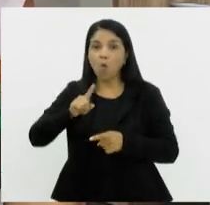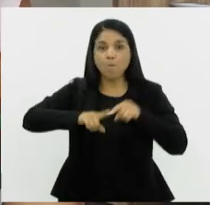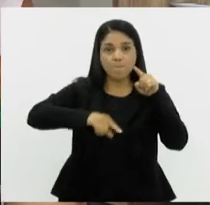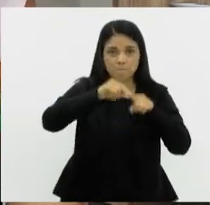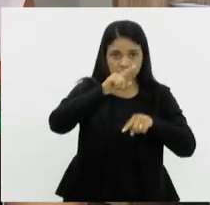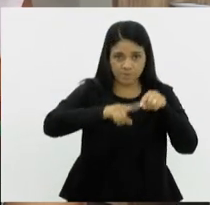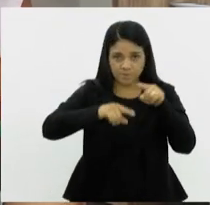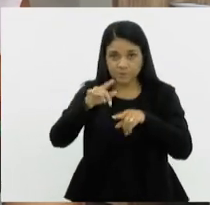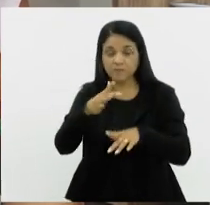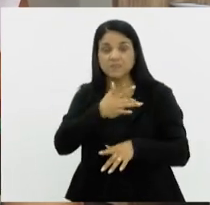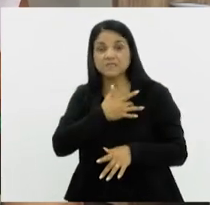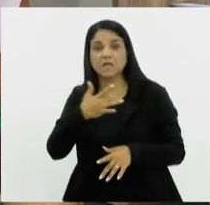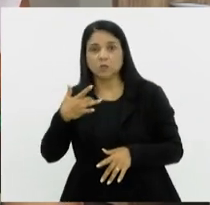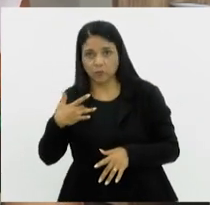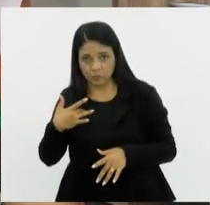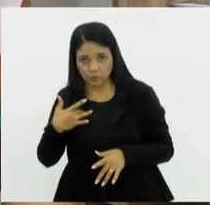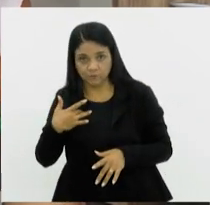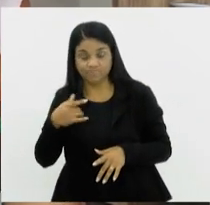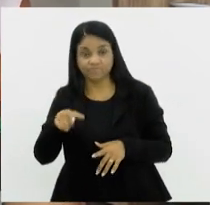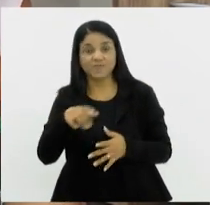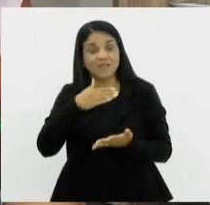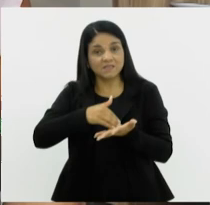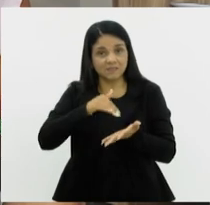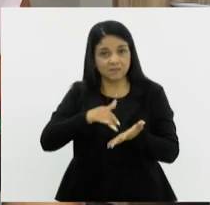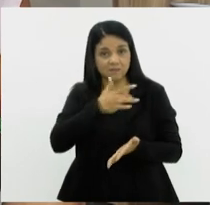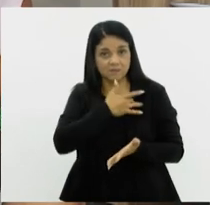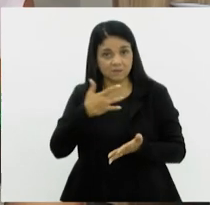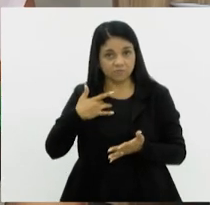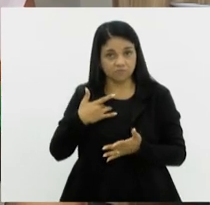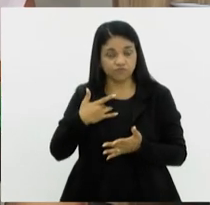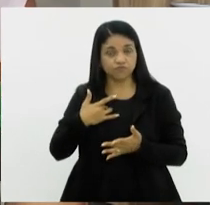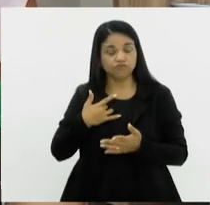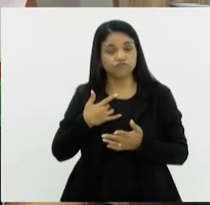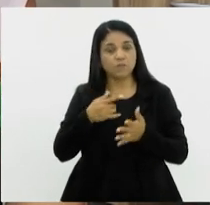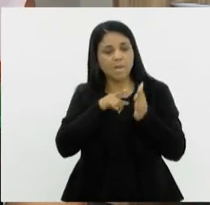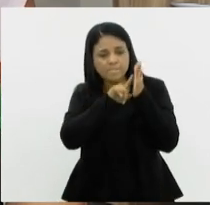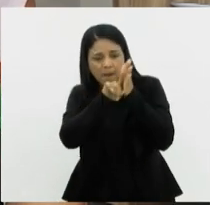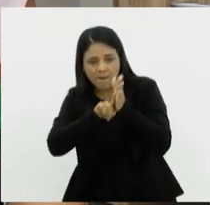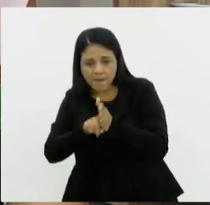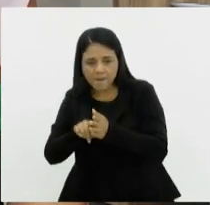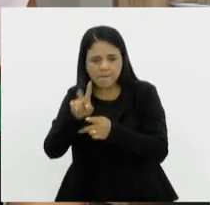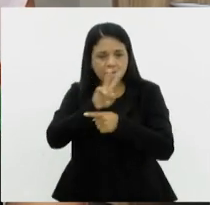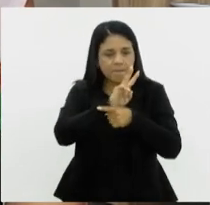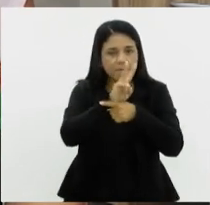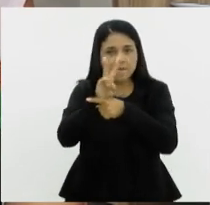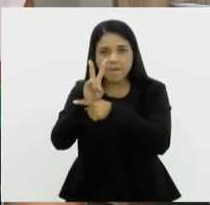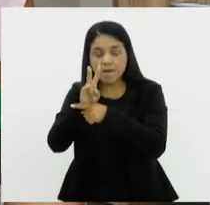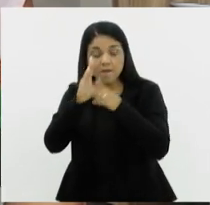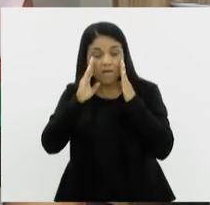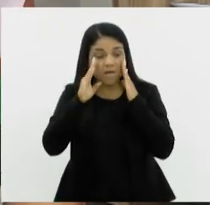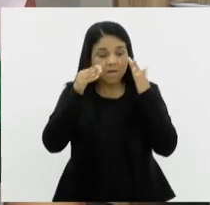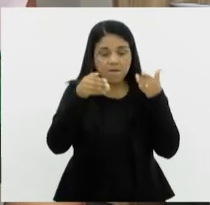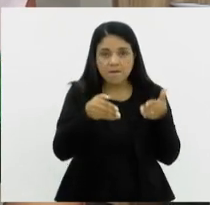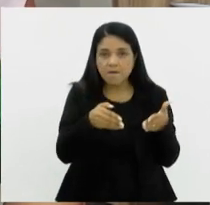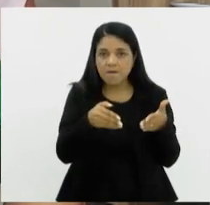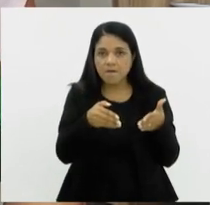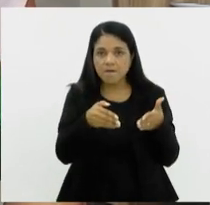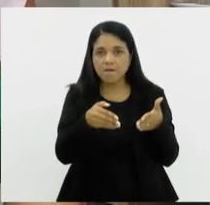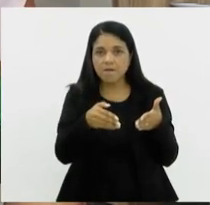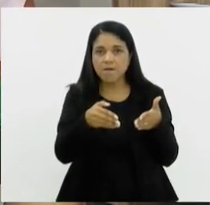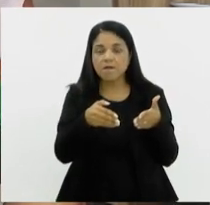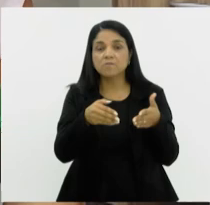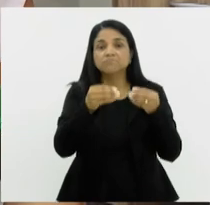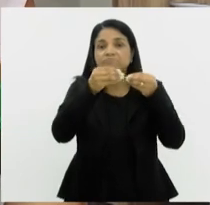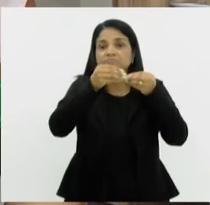A Secretaria Estadual de Saúde, ela tem um monitoramento muito direcionado também para